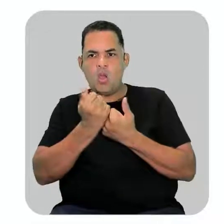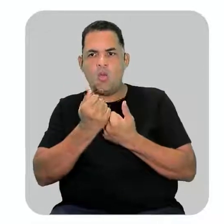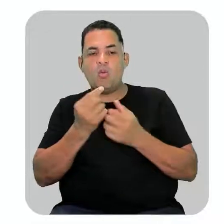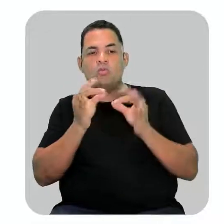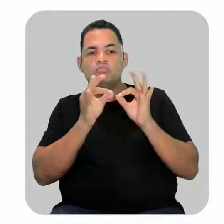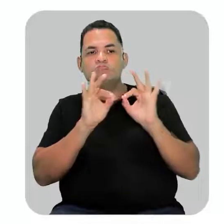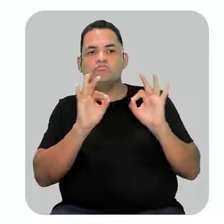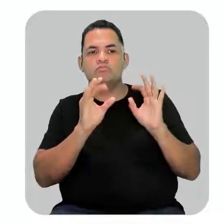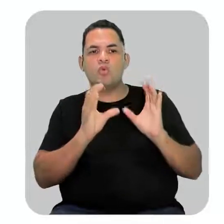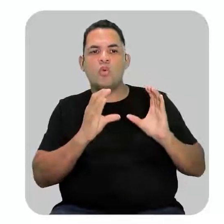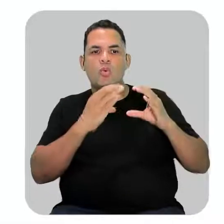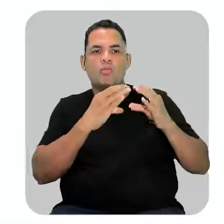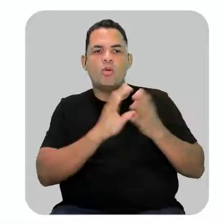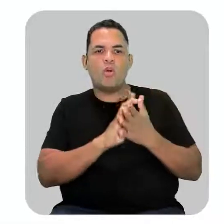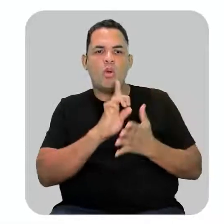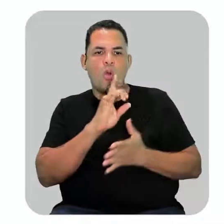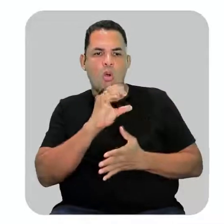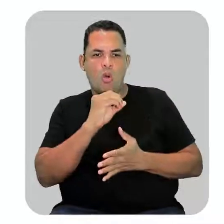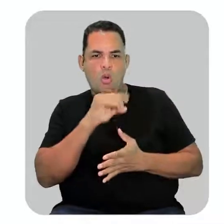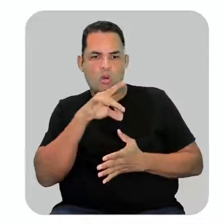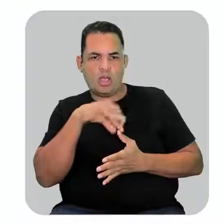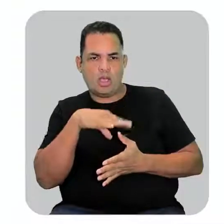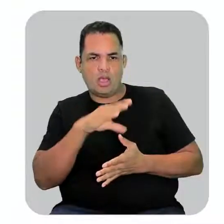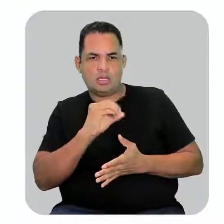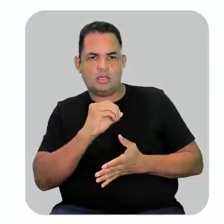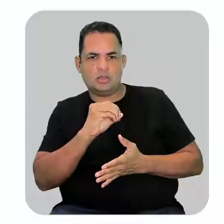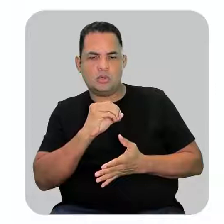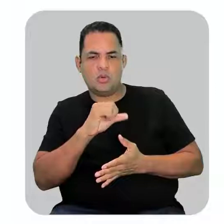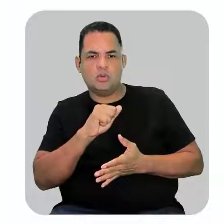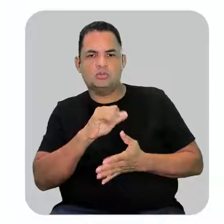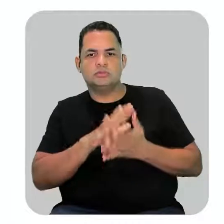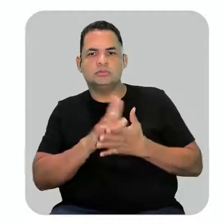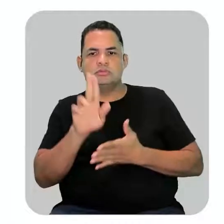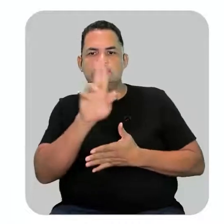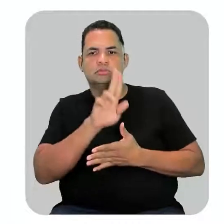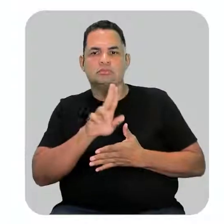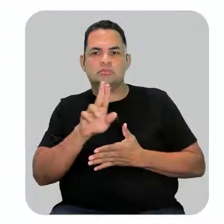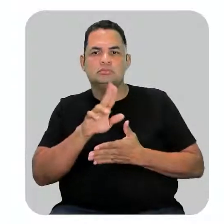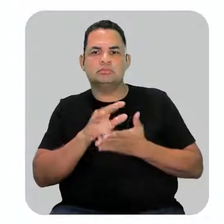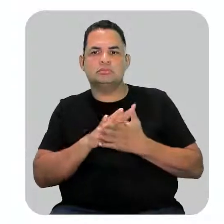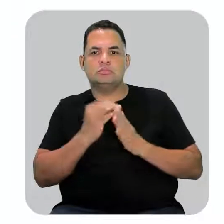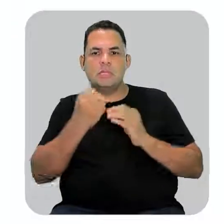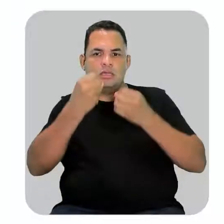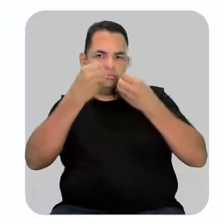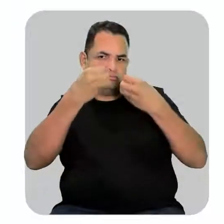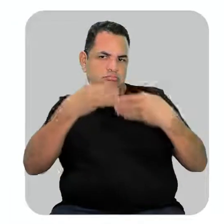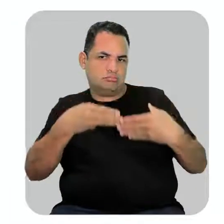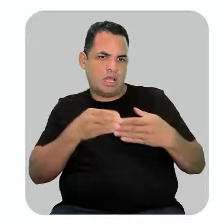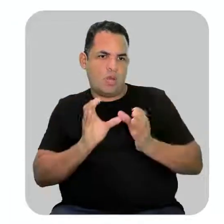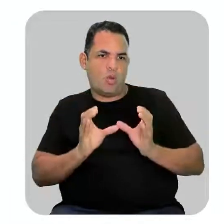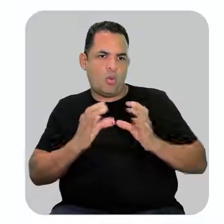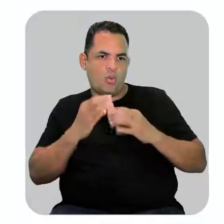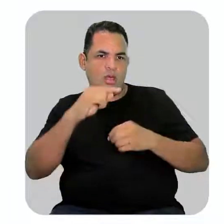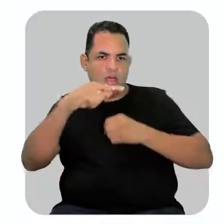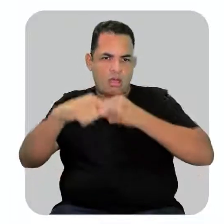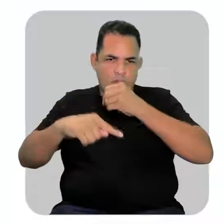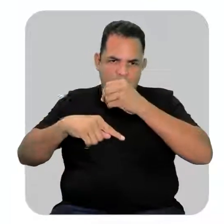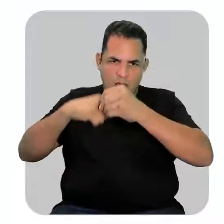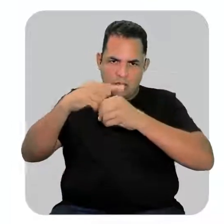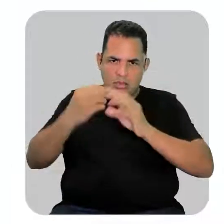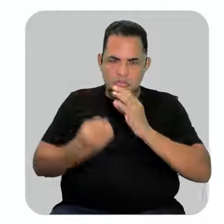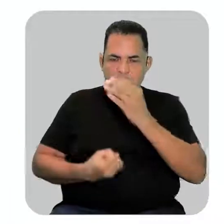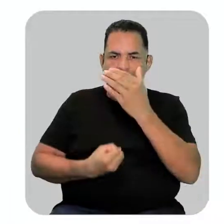simplesmente grupos orgânicos, ela é utilizada para designar qualquer grupo de átomo que